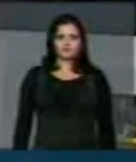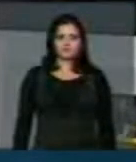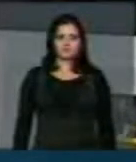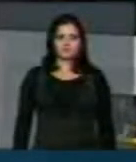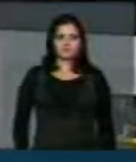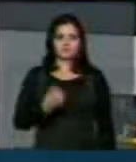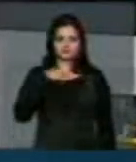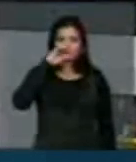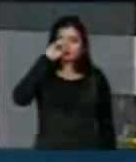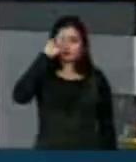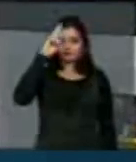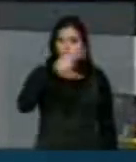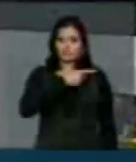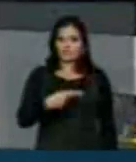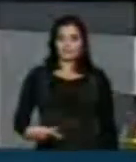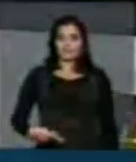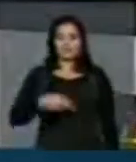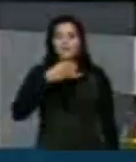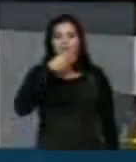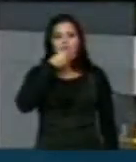Senhora Presidente, senhores e senhores deputados.